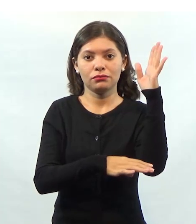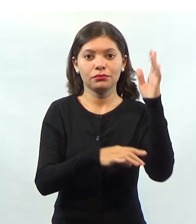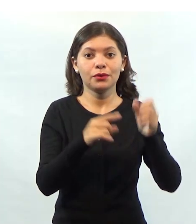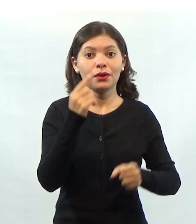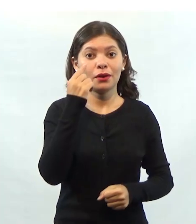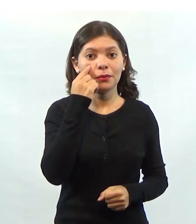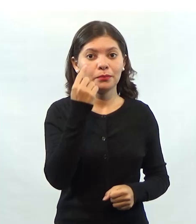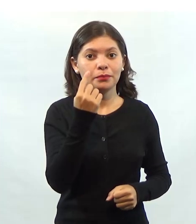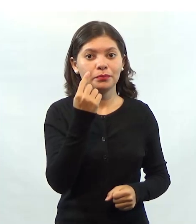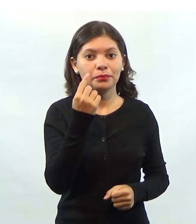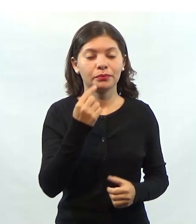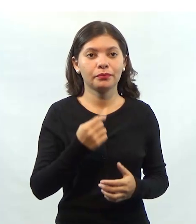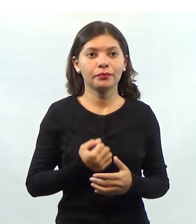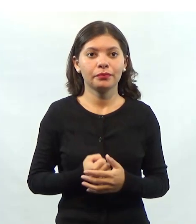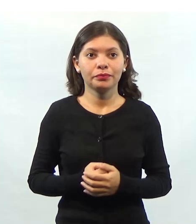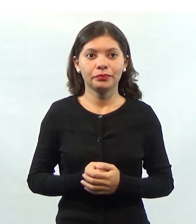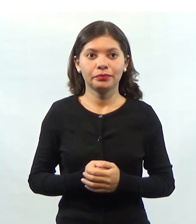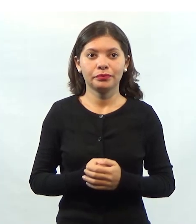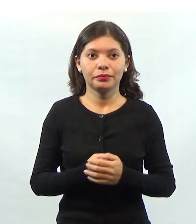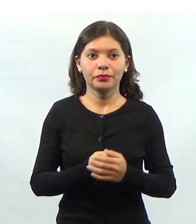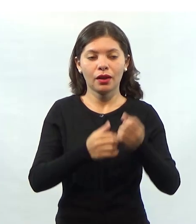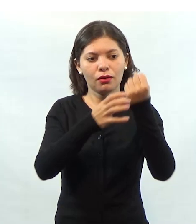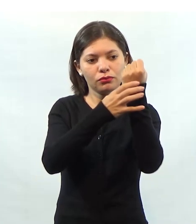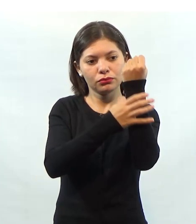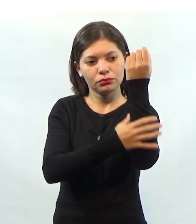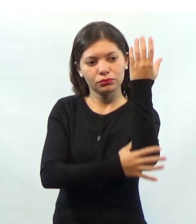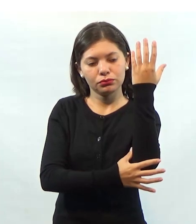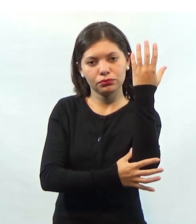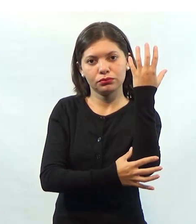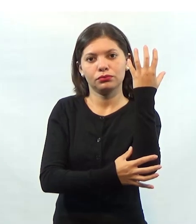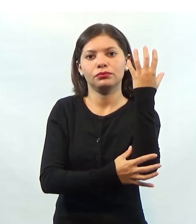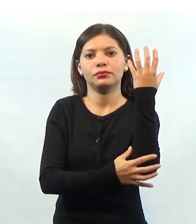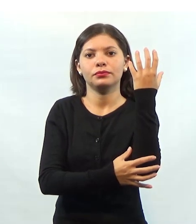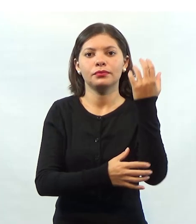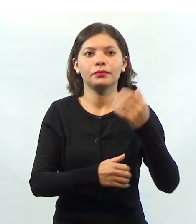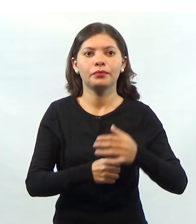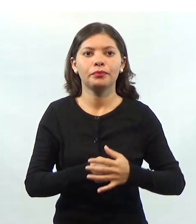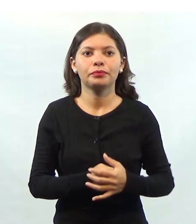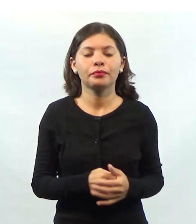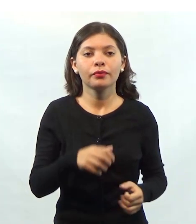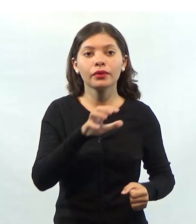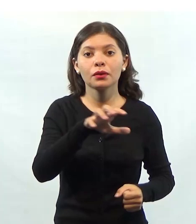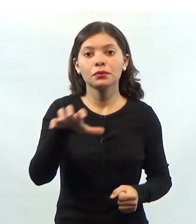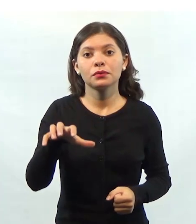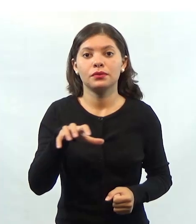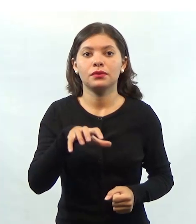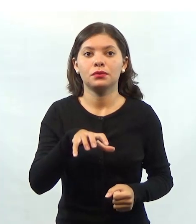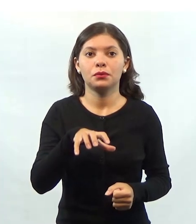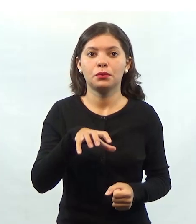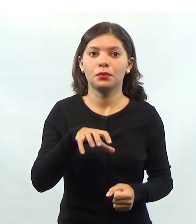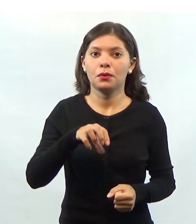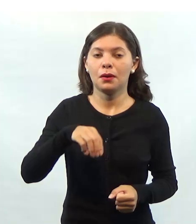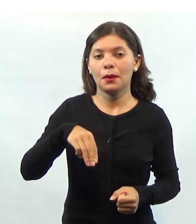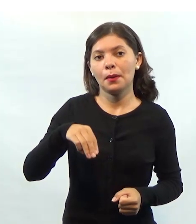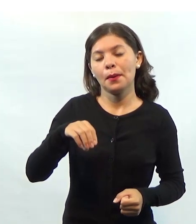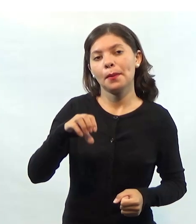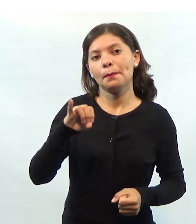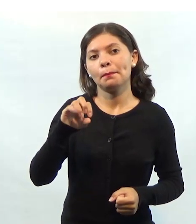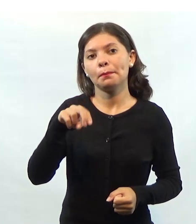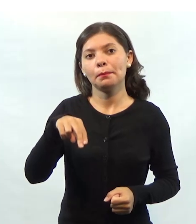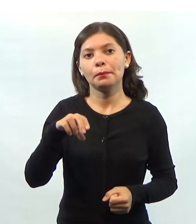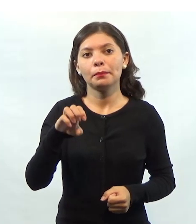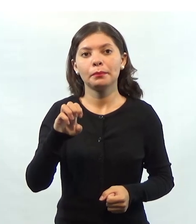está extraindo madeira. Aqui nós temos um setor extrativista mineral, que está